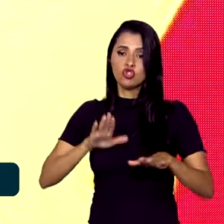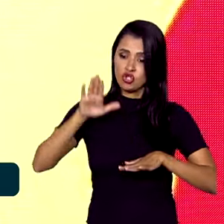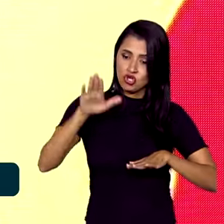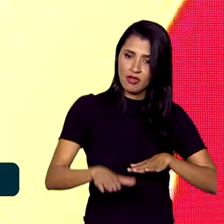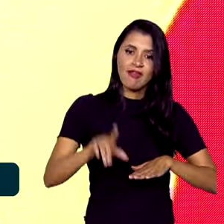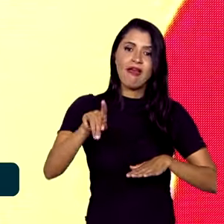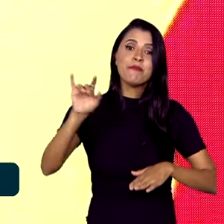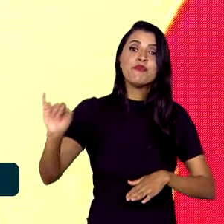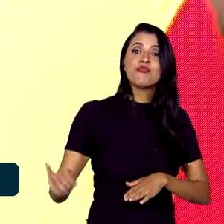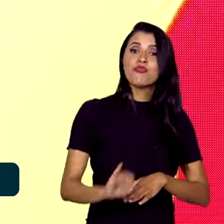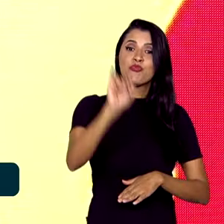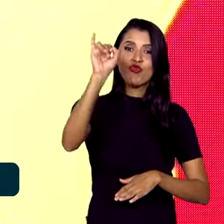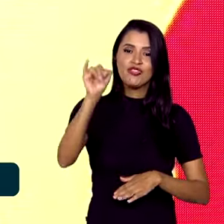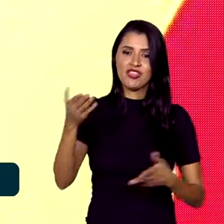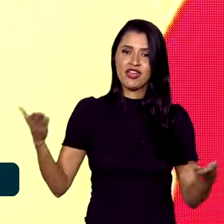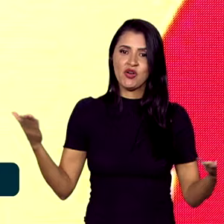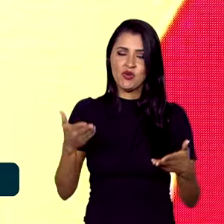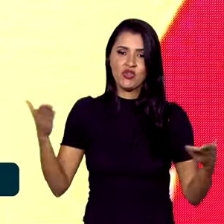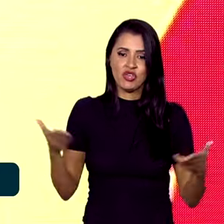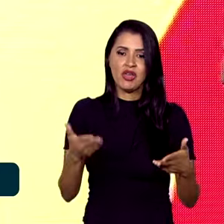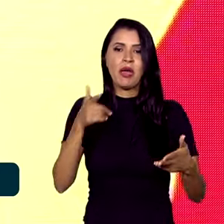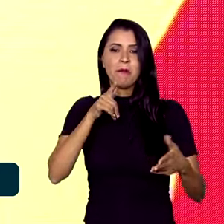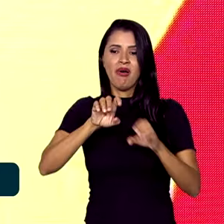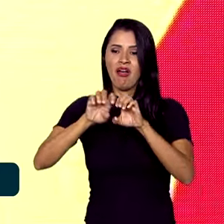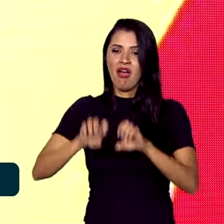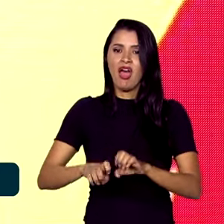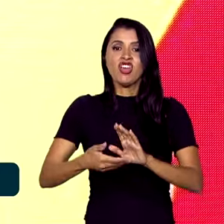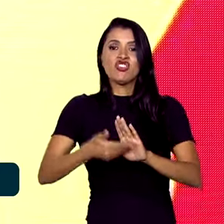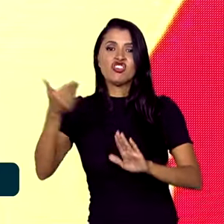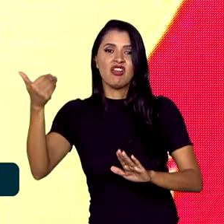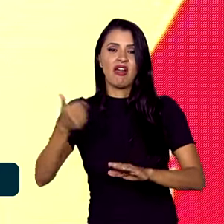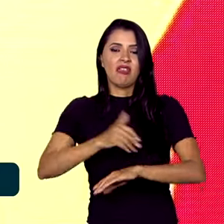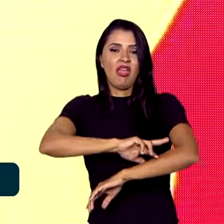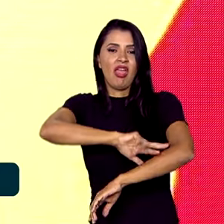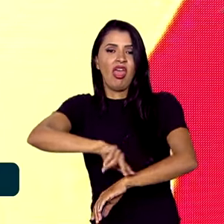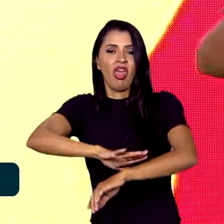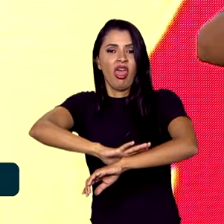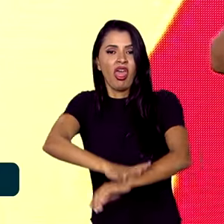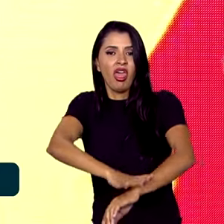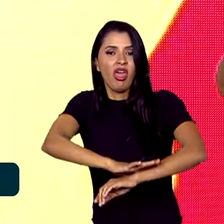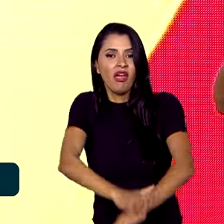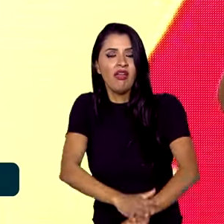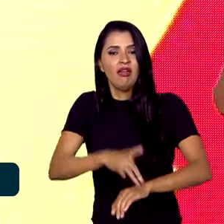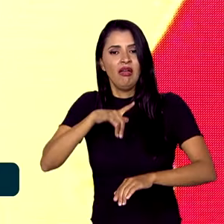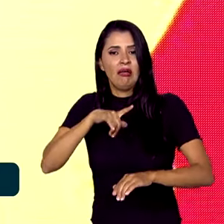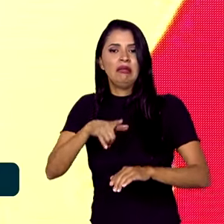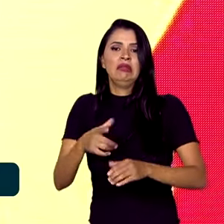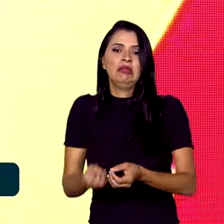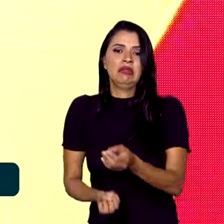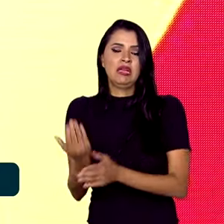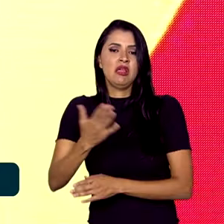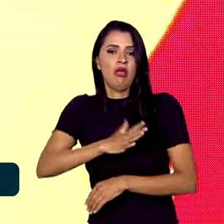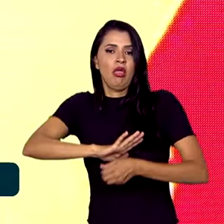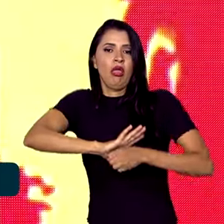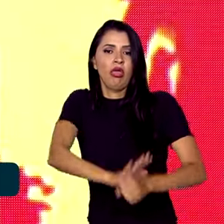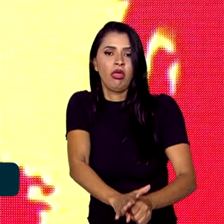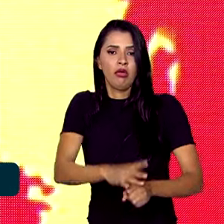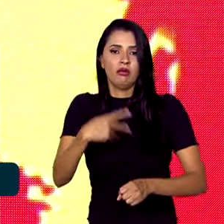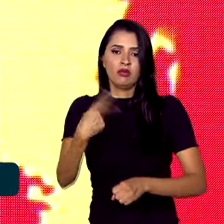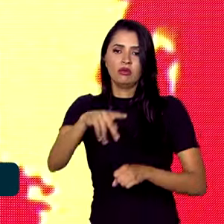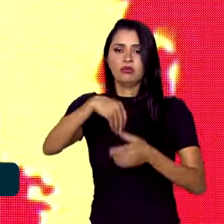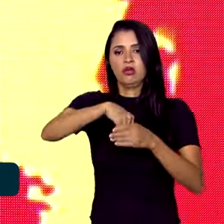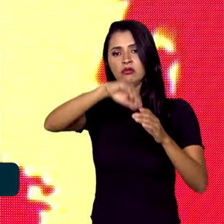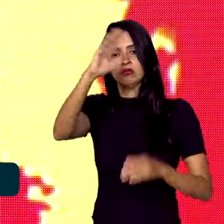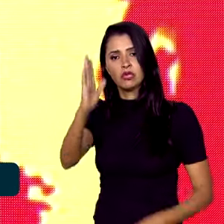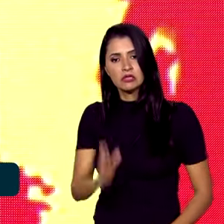fundamental para desmontar os mecanismos de racialização e que criam os processos de discriminação sistêmica no Brasil. Em